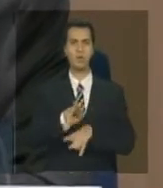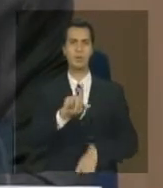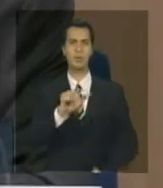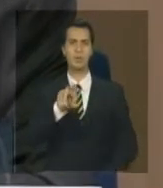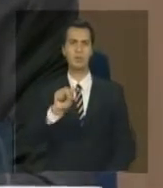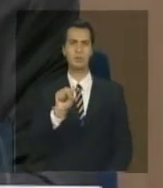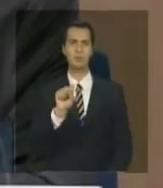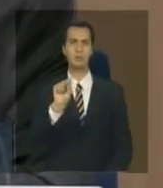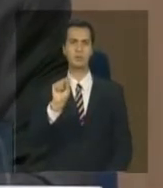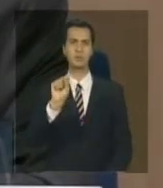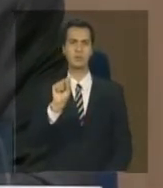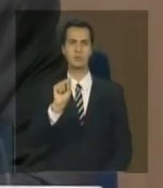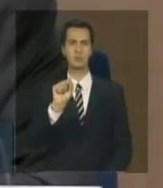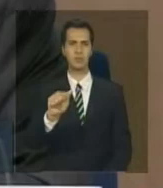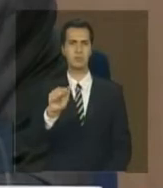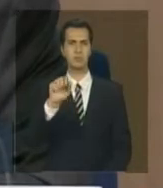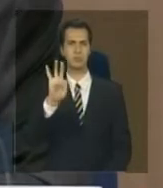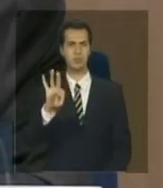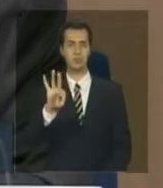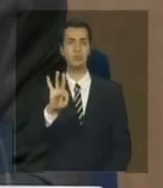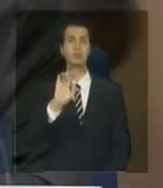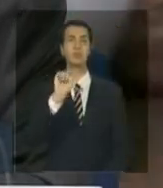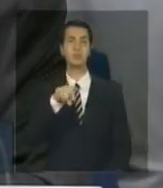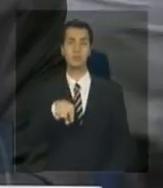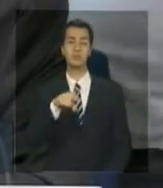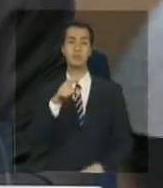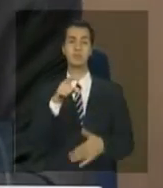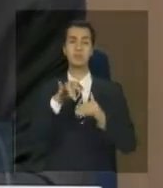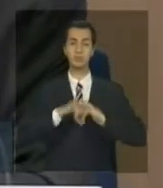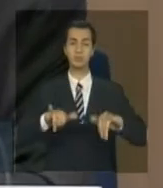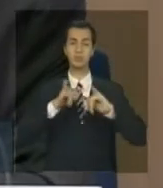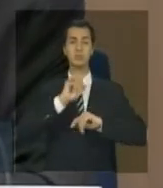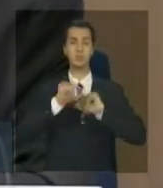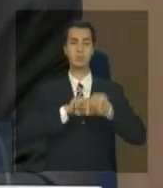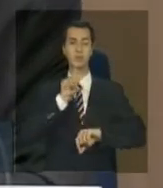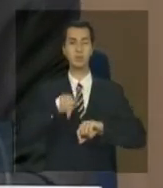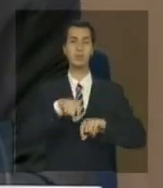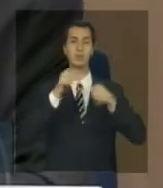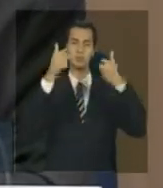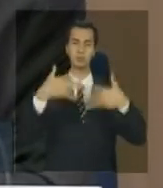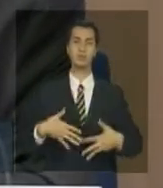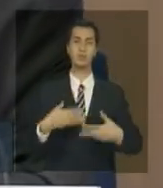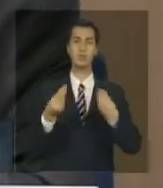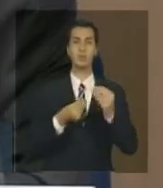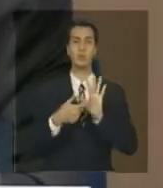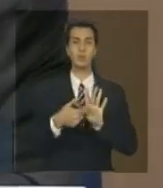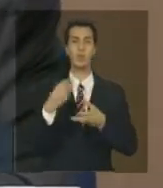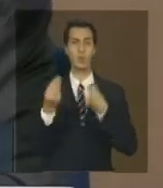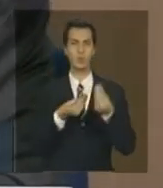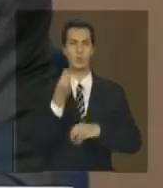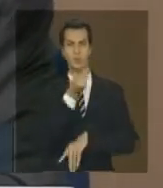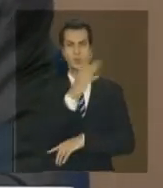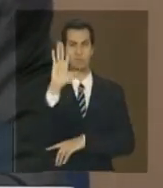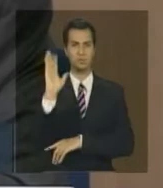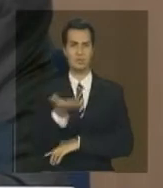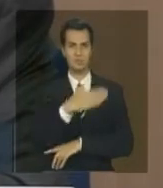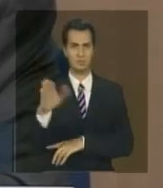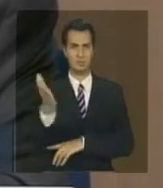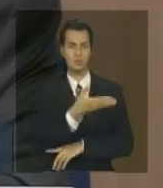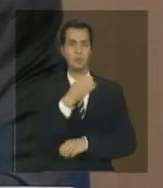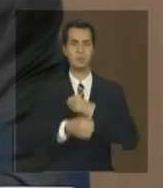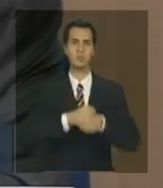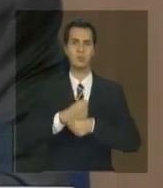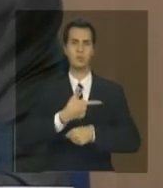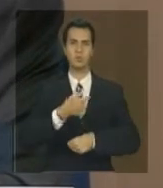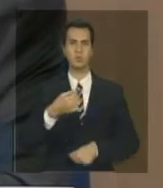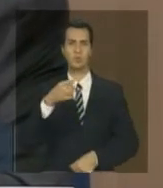e os dados, portanto, são do desmatamento no período de um ano, referente a 2008 a 2009.